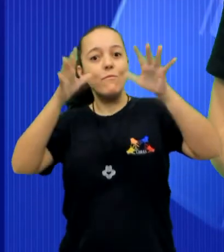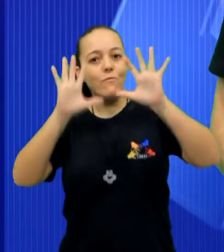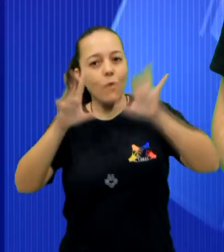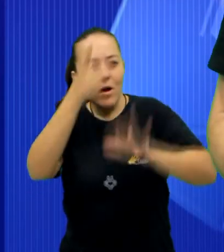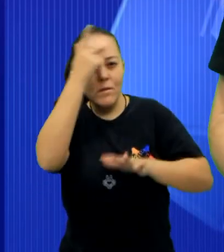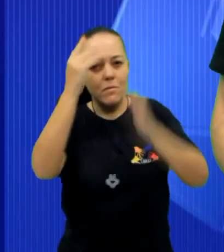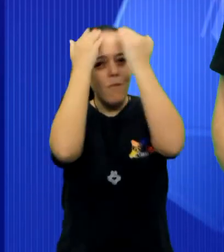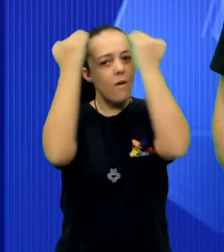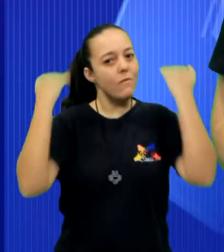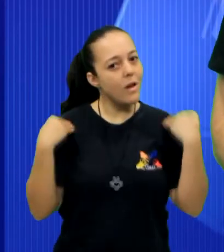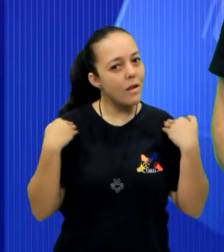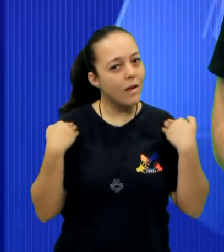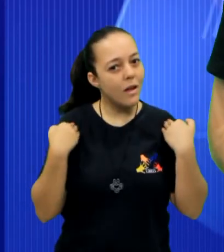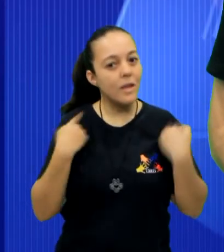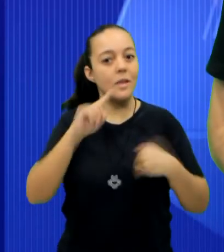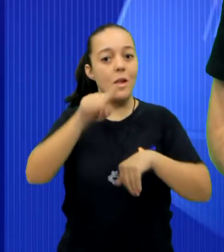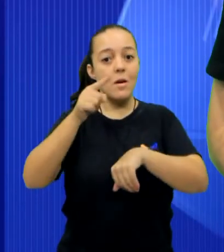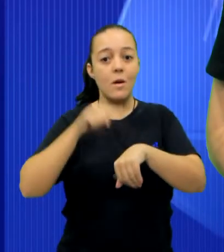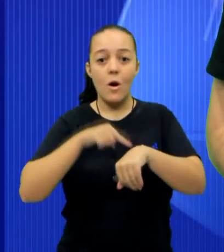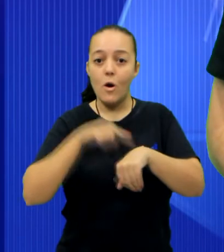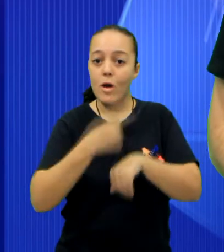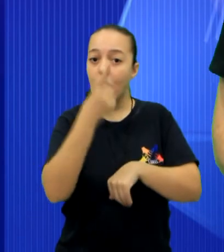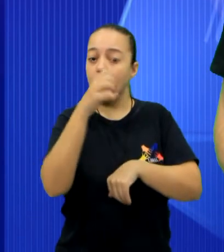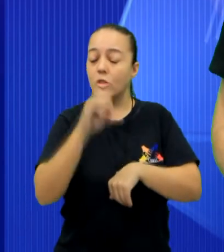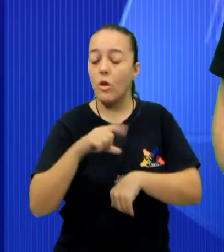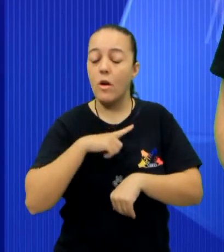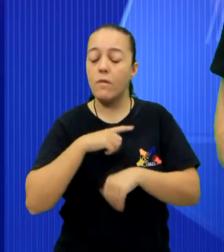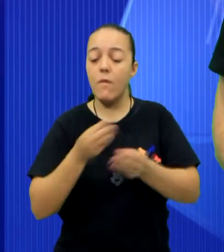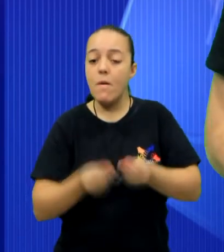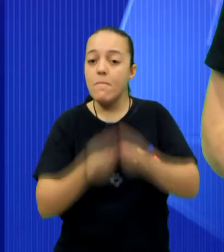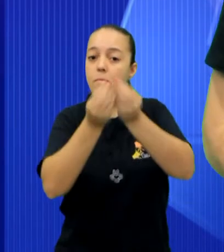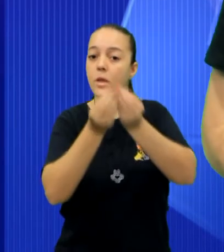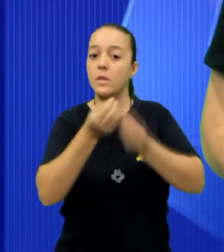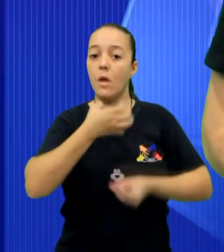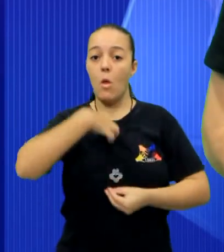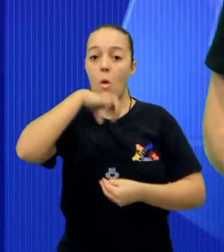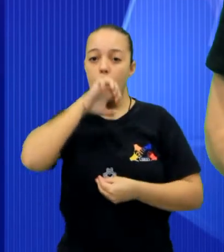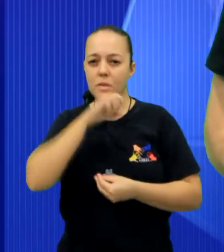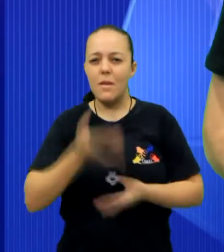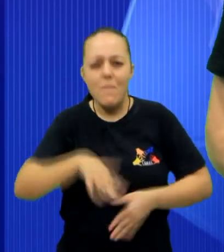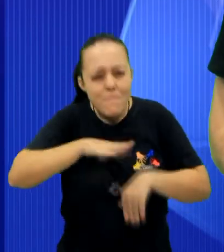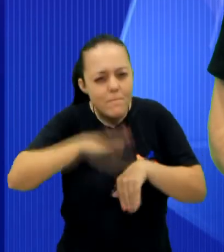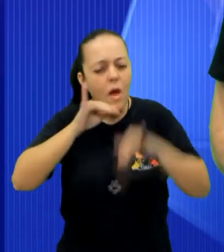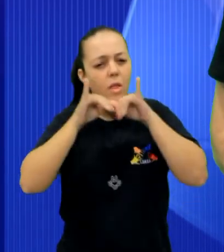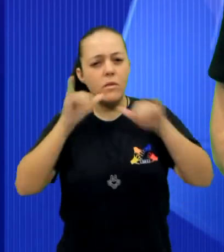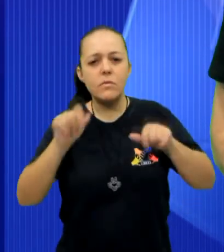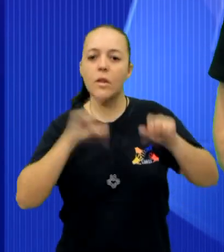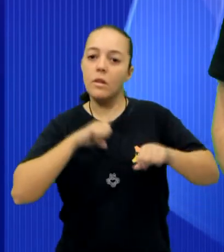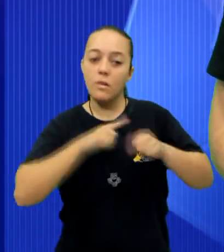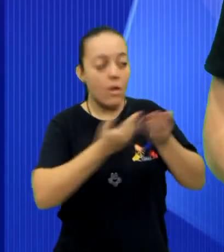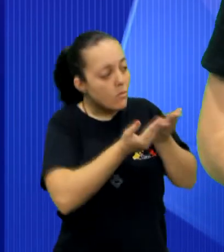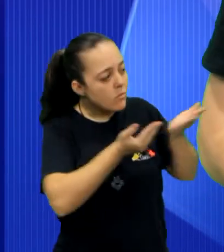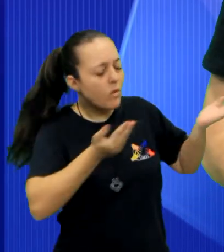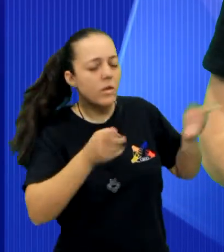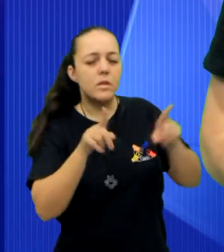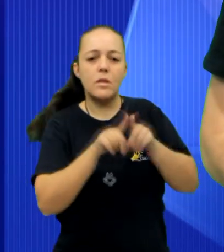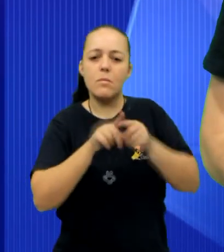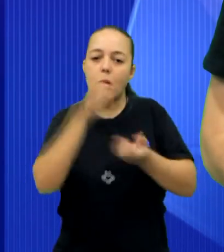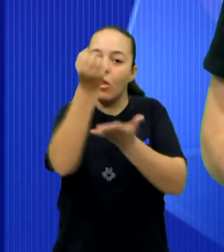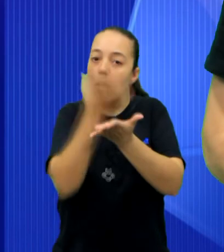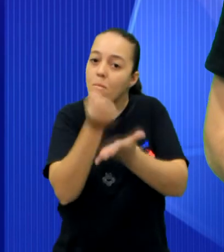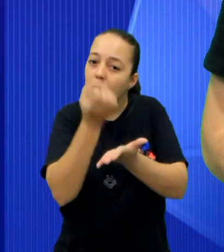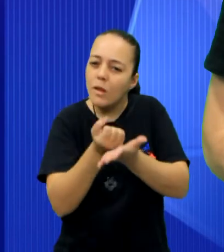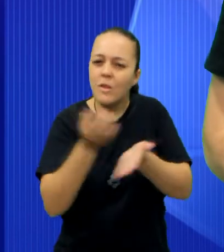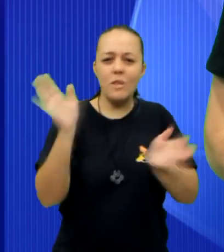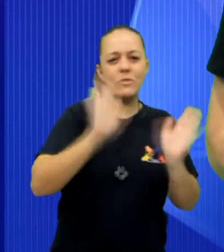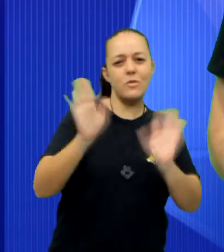horas, tem o vôlei das freiras. E às 19 horas, será a missa com o nosso bispo. Bom, mais notícias você confere no nosso site ou também pelo aplicativo